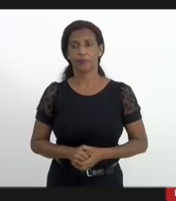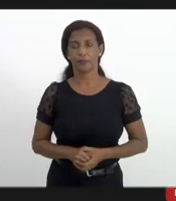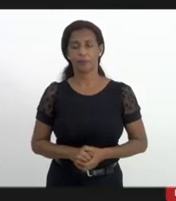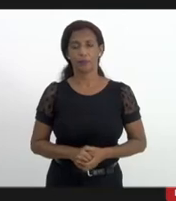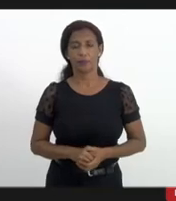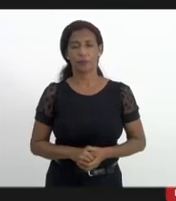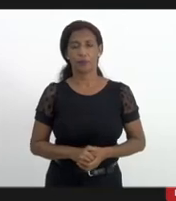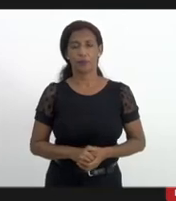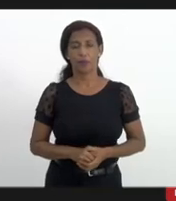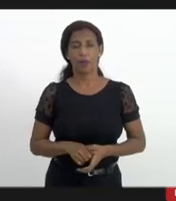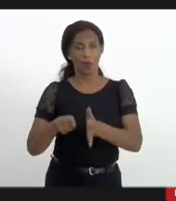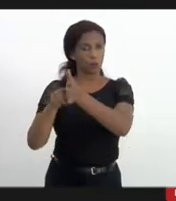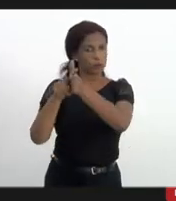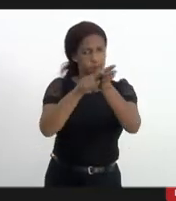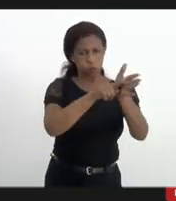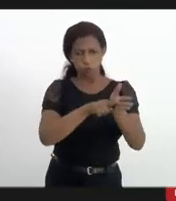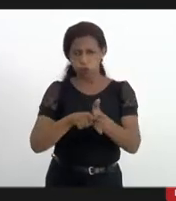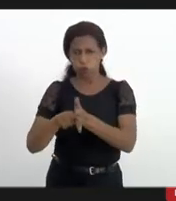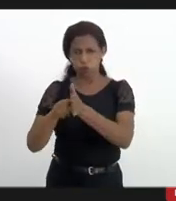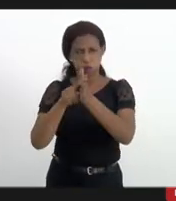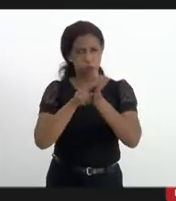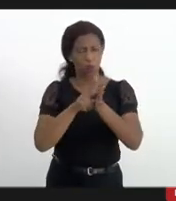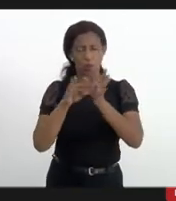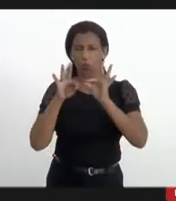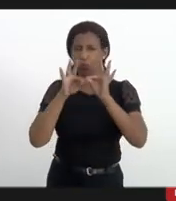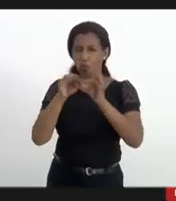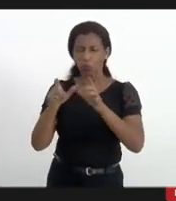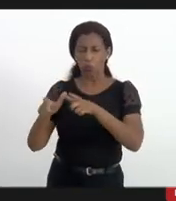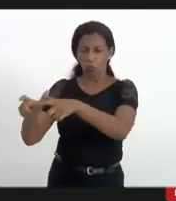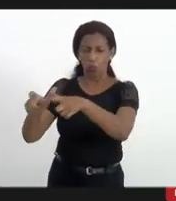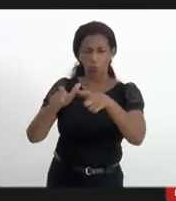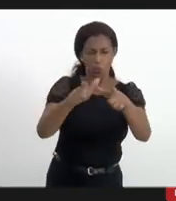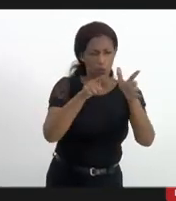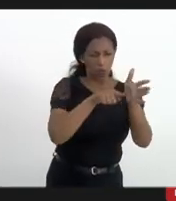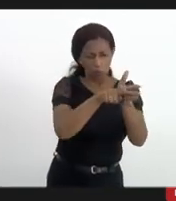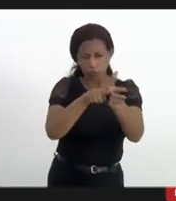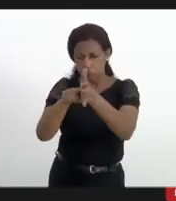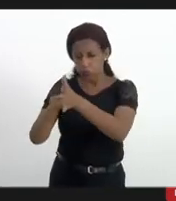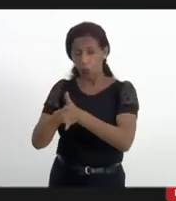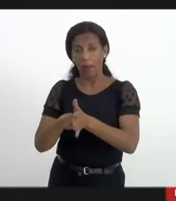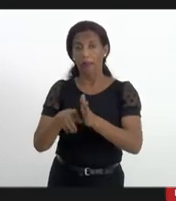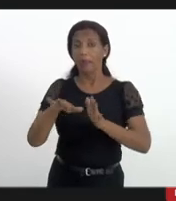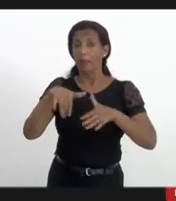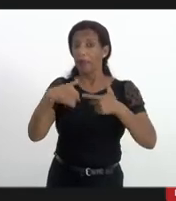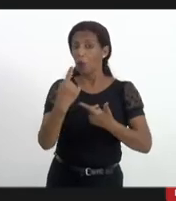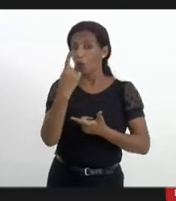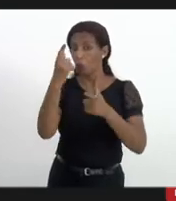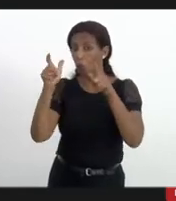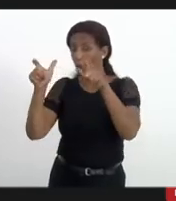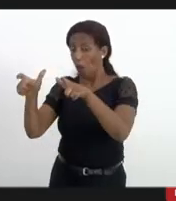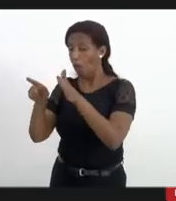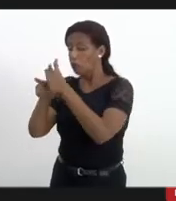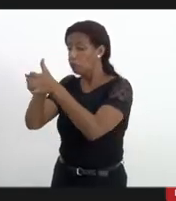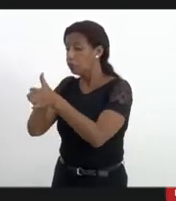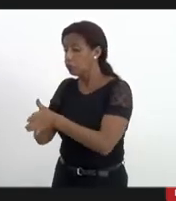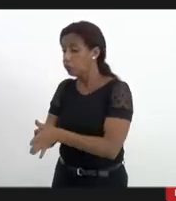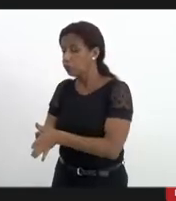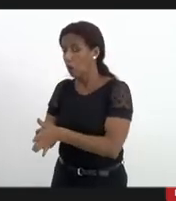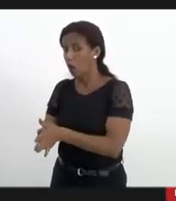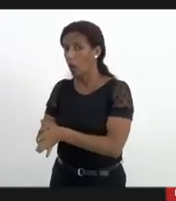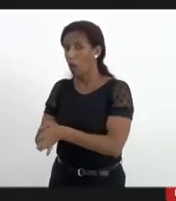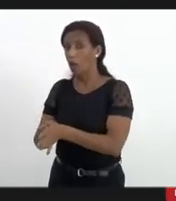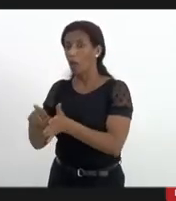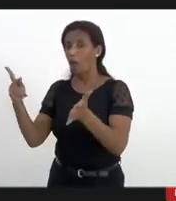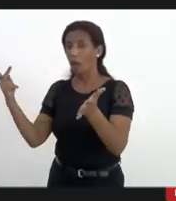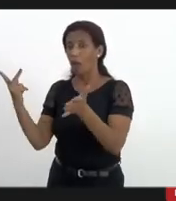A perícia foi feita, todos os locais foram periciados e detalhe, enquanto uma das perícias estava sendo feita, houve uma nova